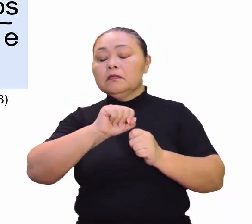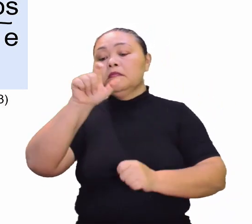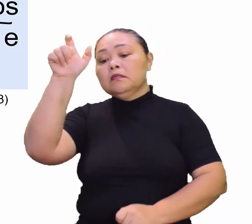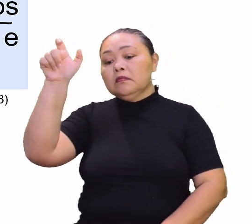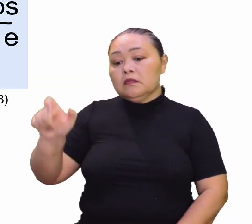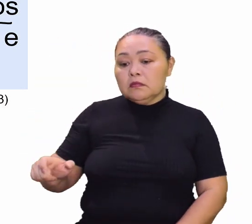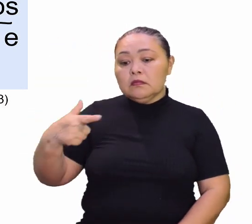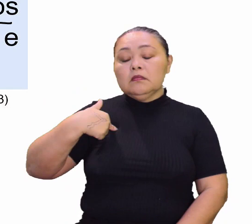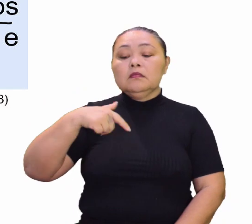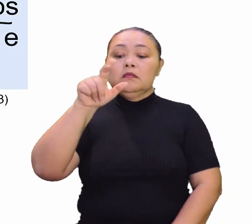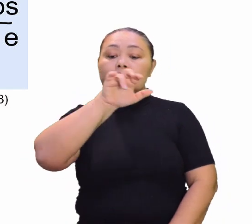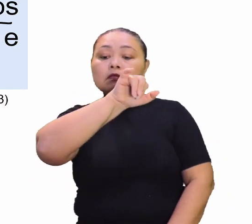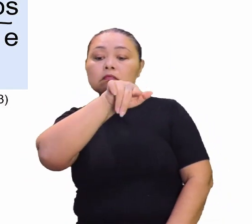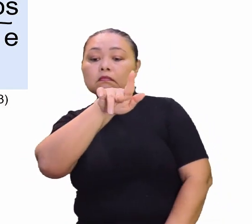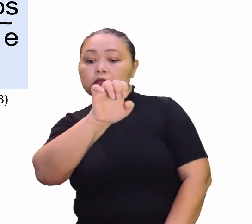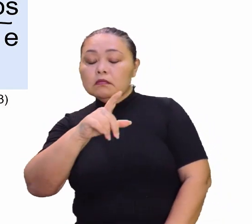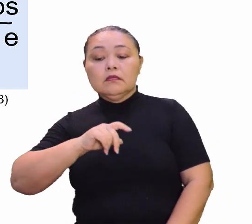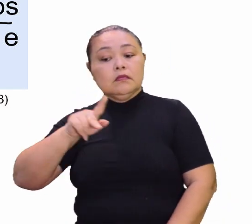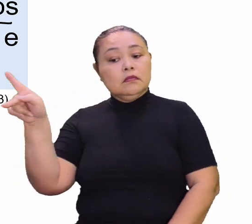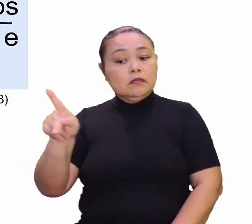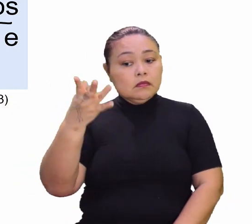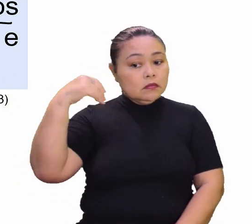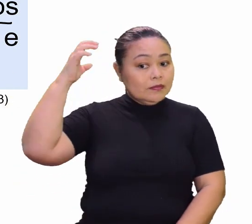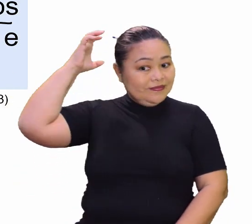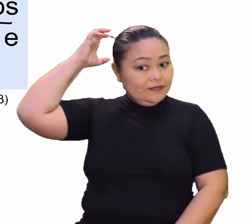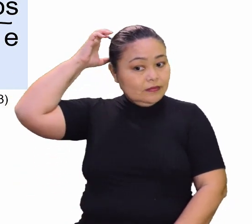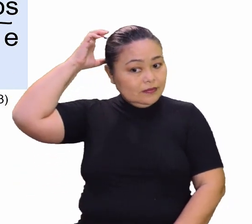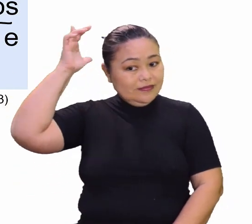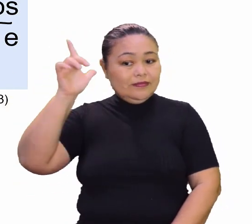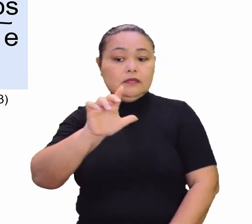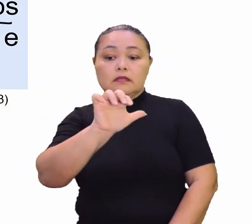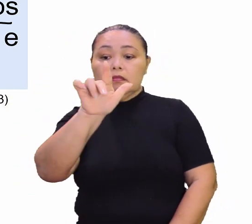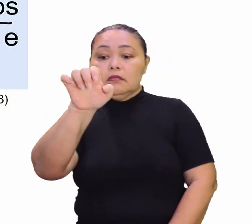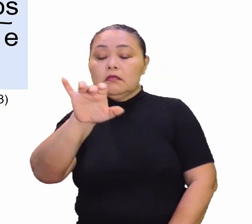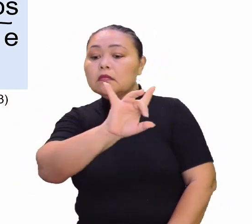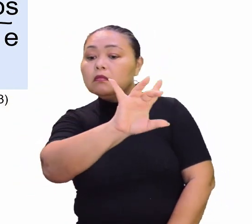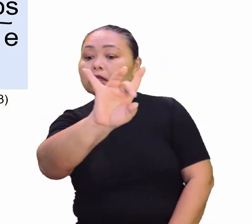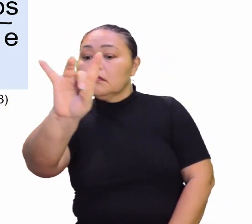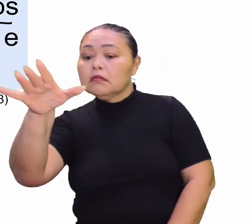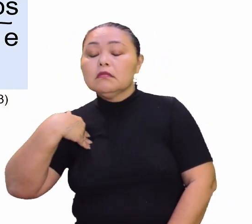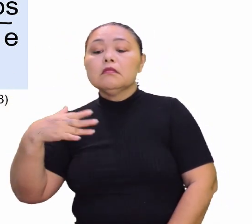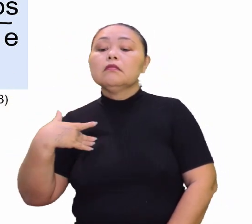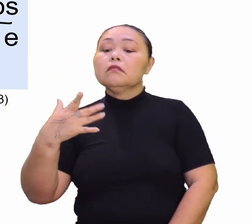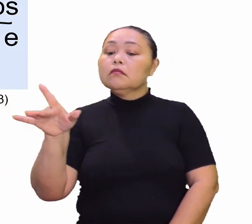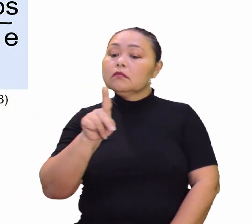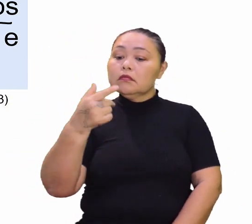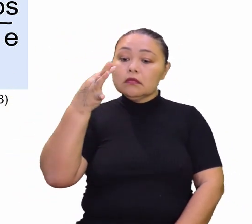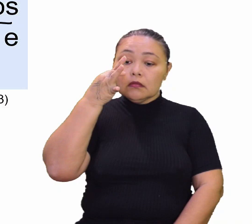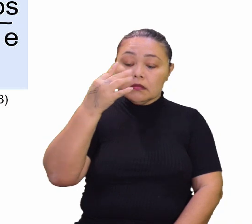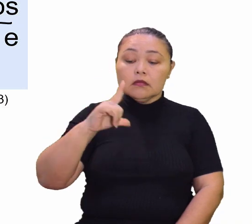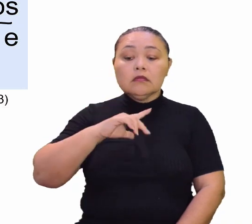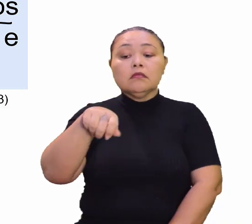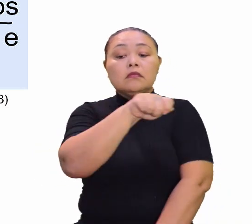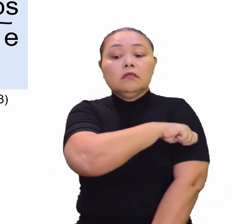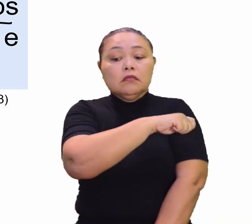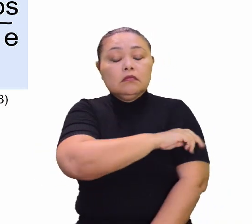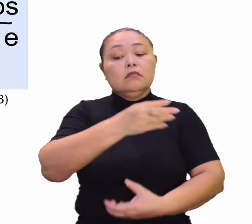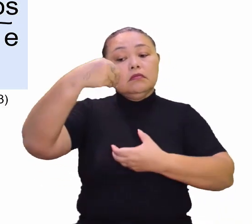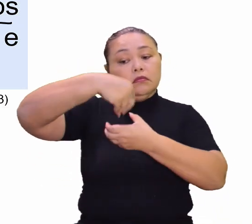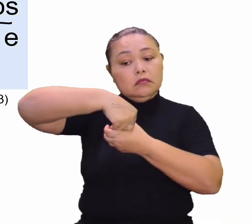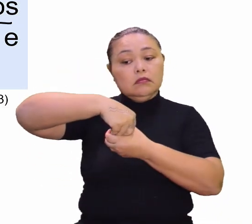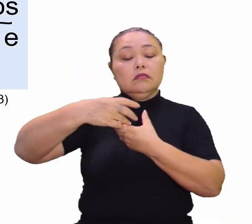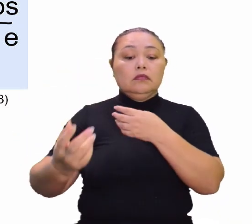Rogério, o professor Jorge, o professor Aldelinda, e cada professor presencial e cada aluno faz parte, né, professor Jorge?